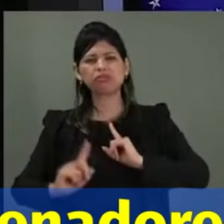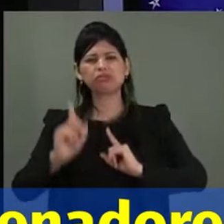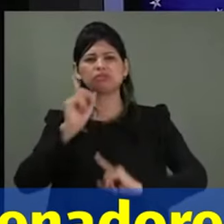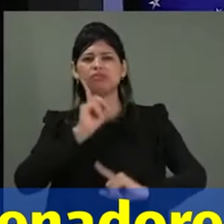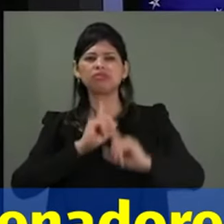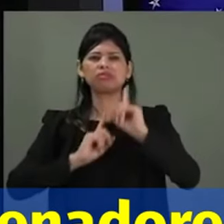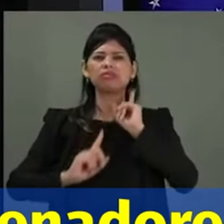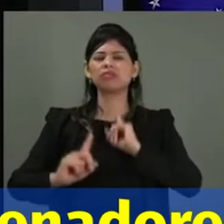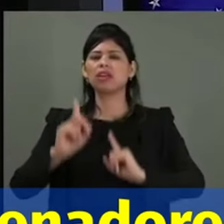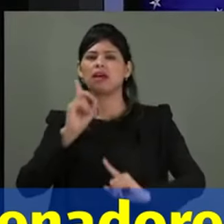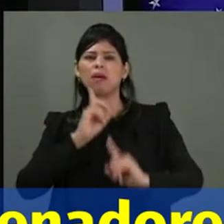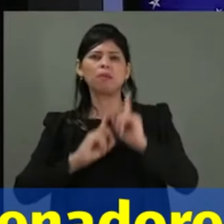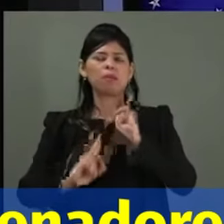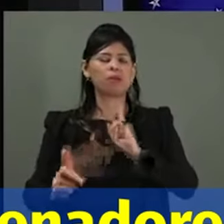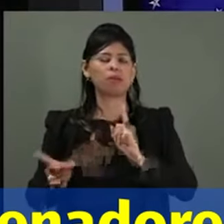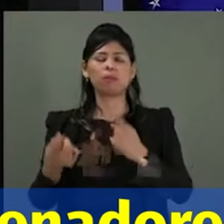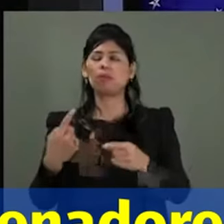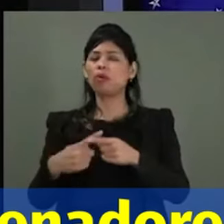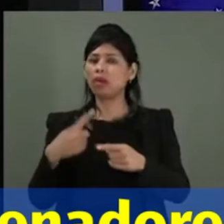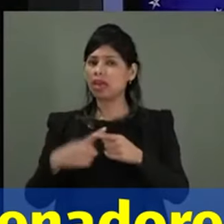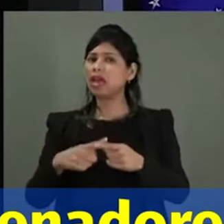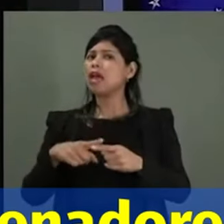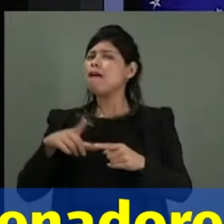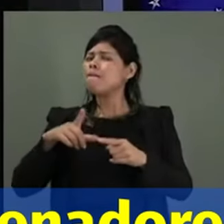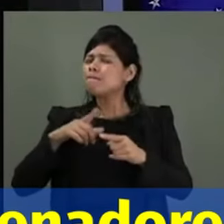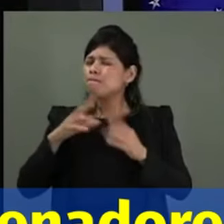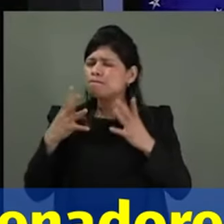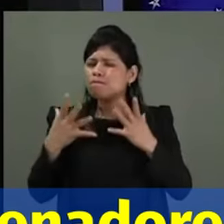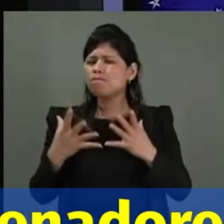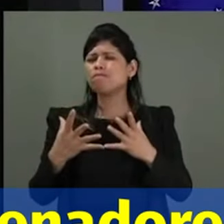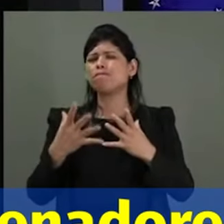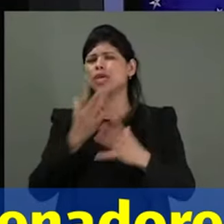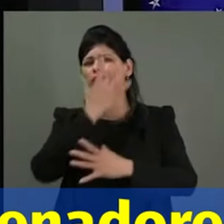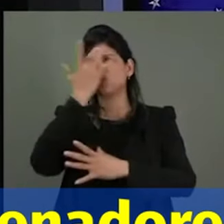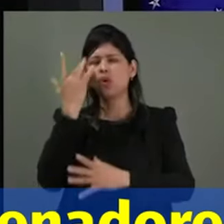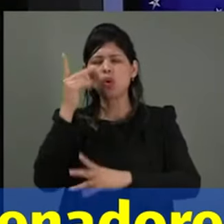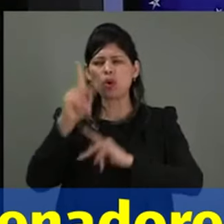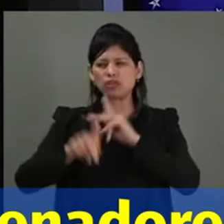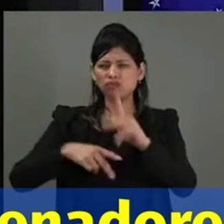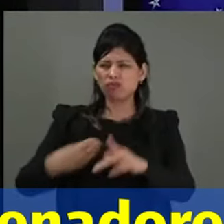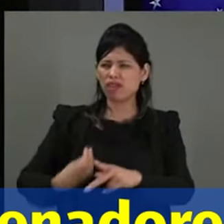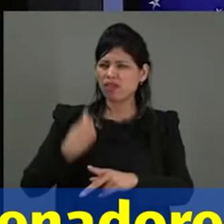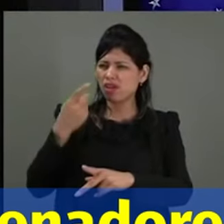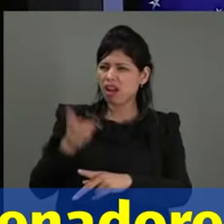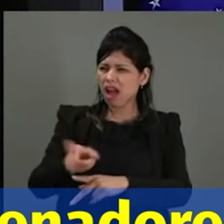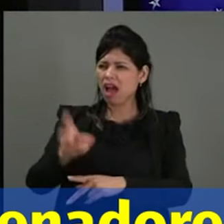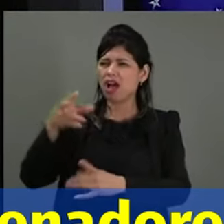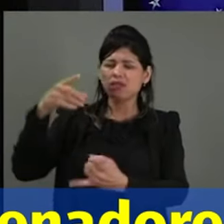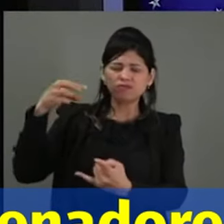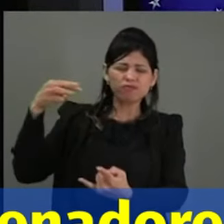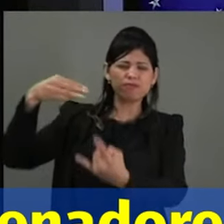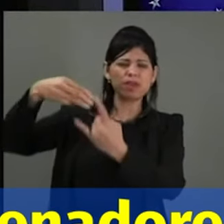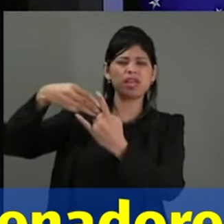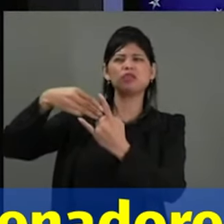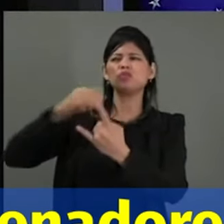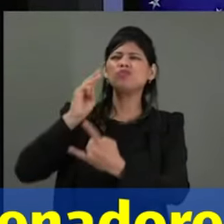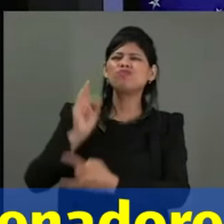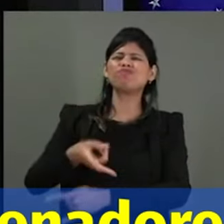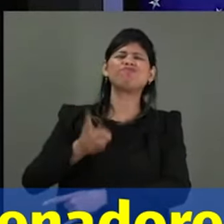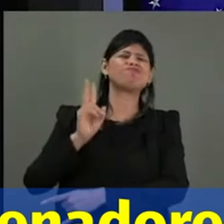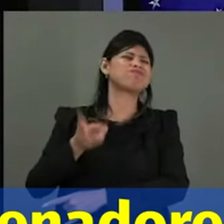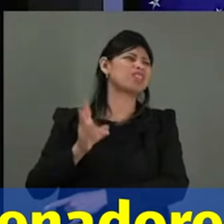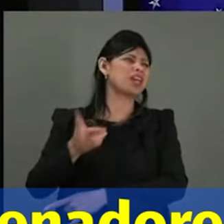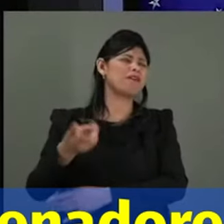muitos brasileiros continuam presos em prisão preventiva.